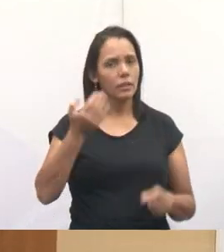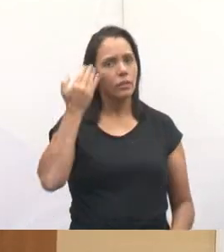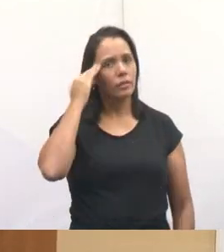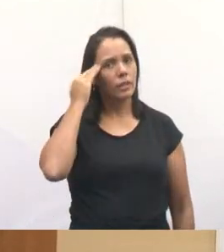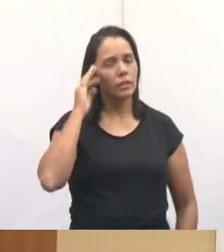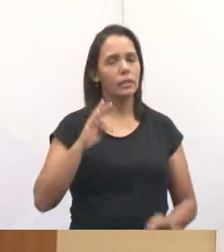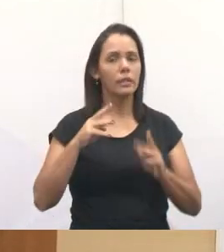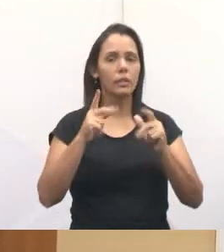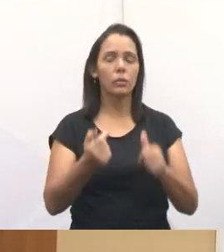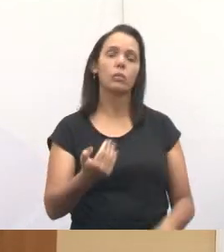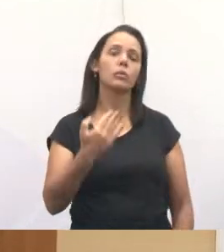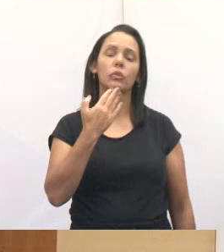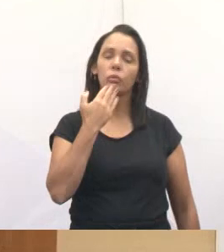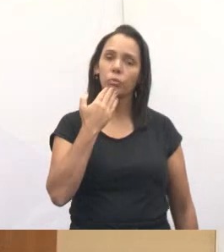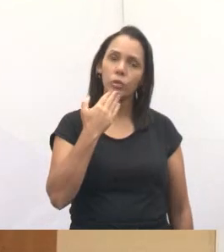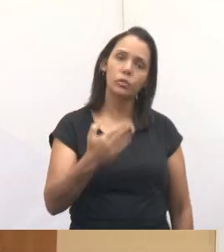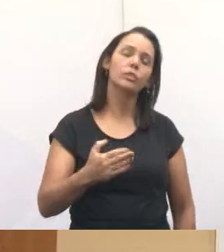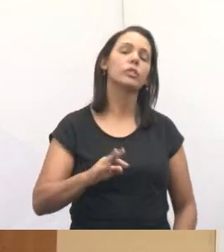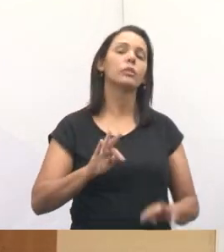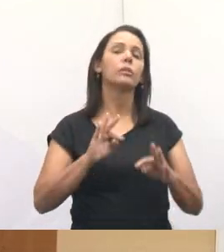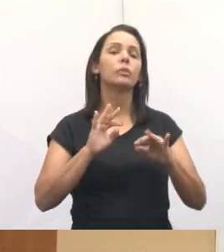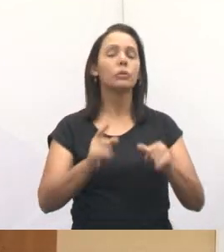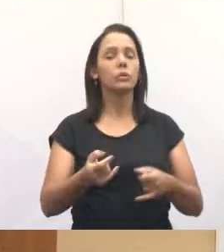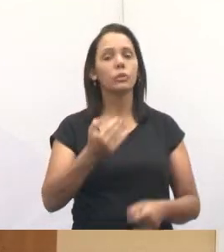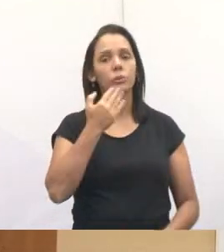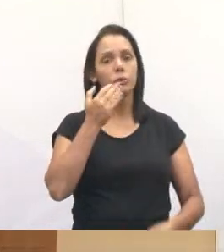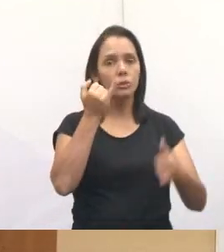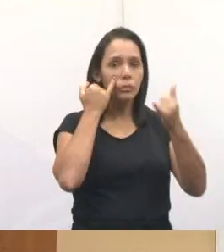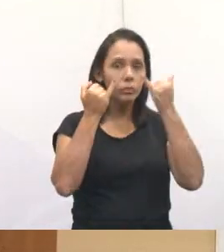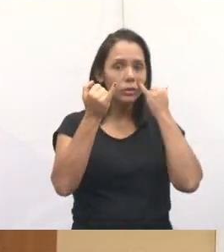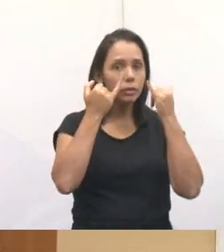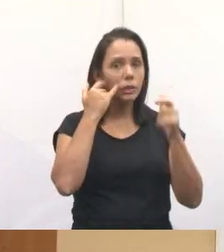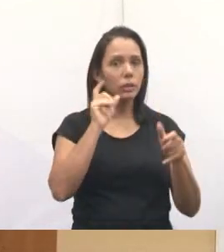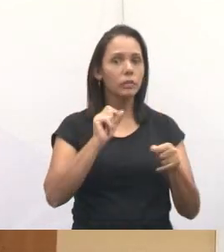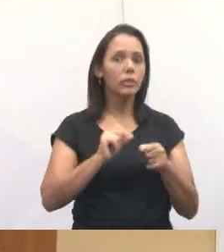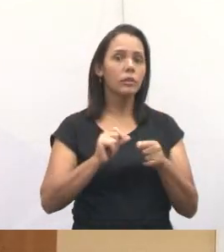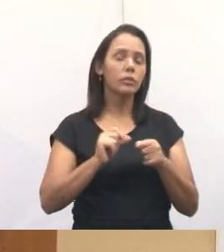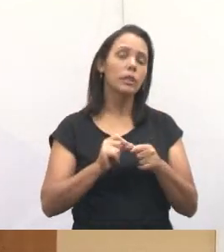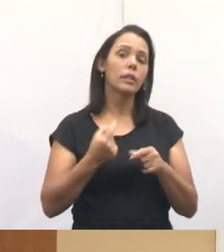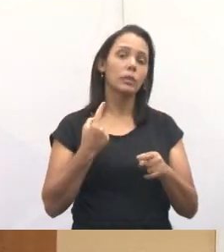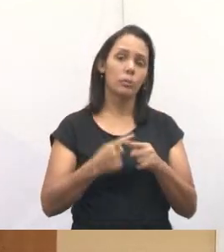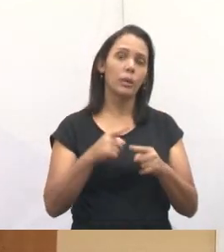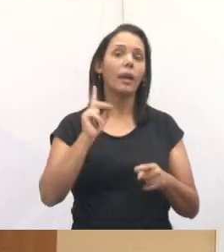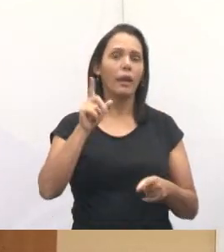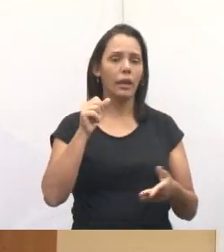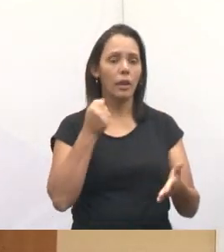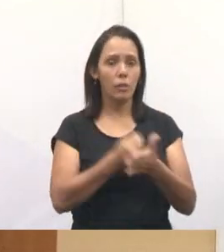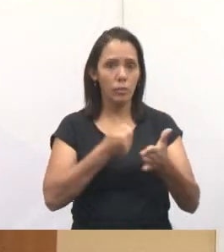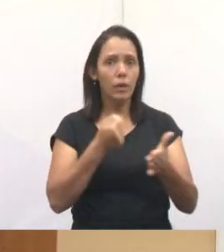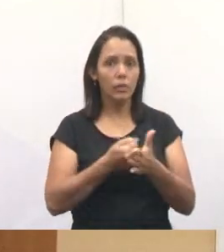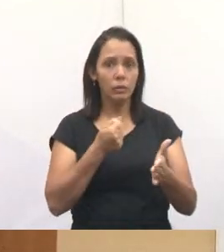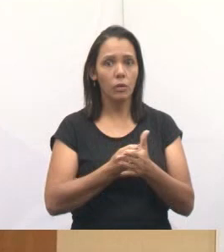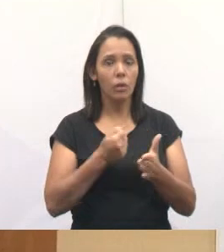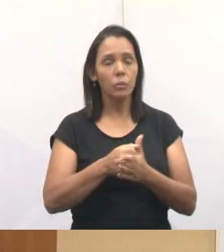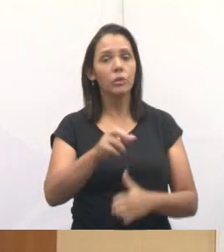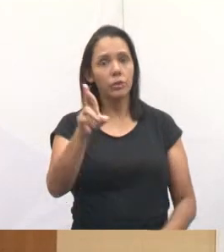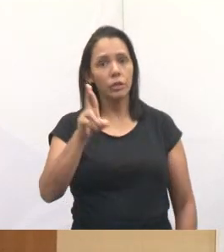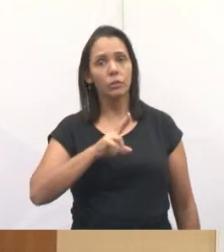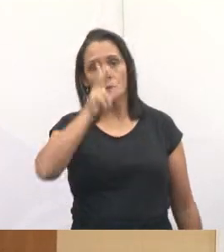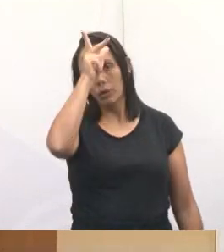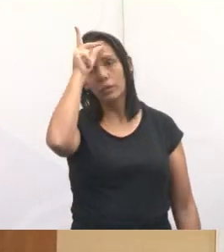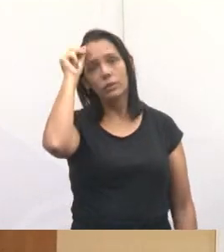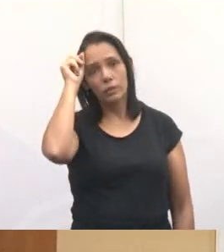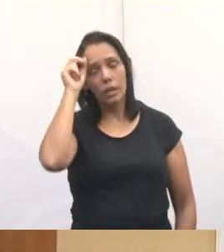solicitações que foram feitas, todos os pedidos de informação, que o pedido de uma informação é uma forma de você estar cobrando a devolutiva do Executivo. Nós estamos